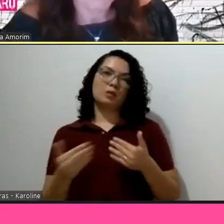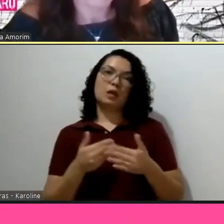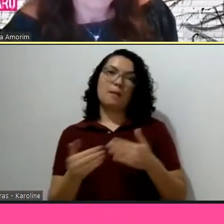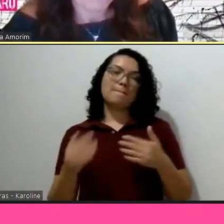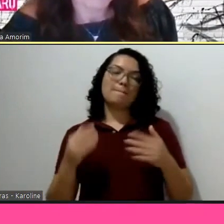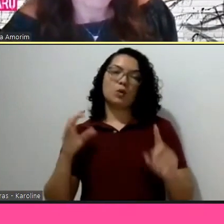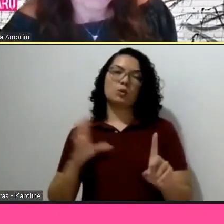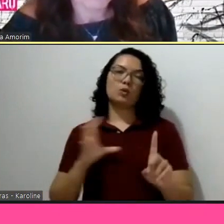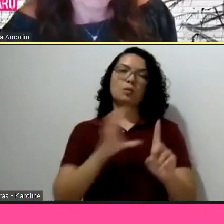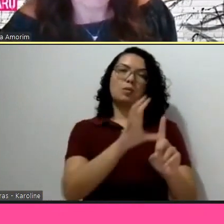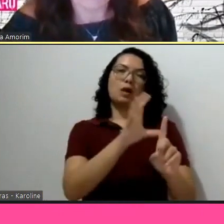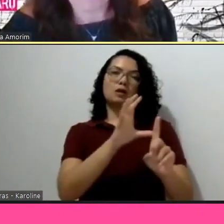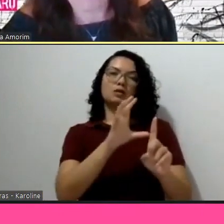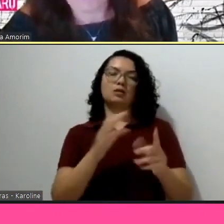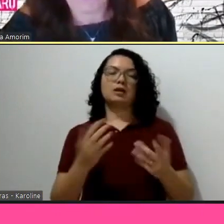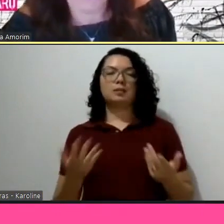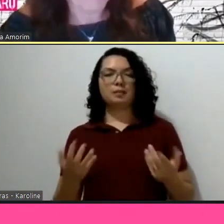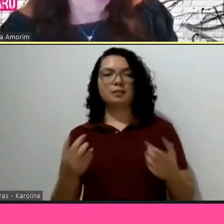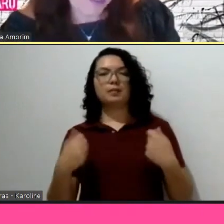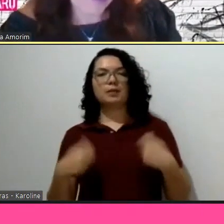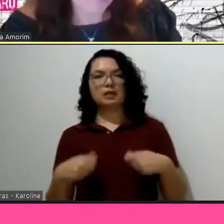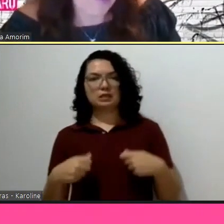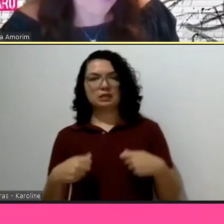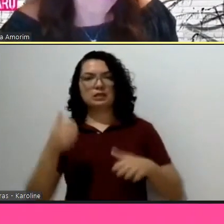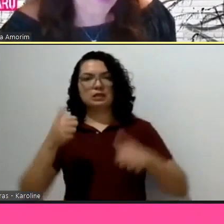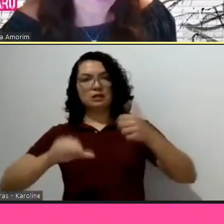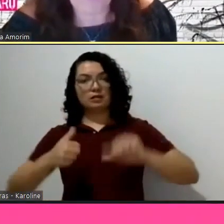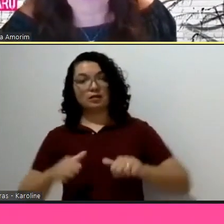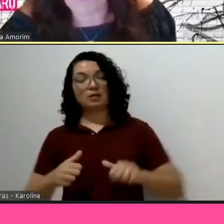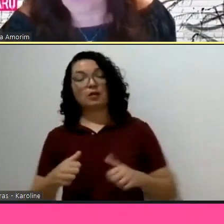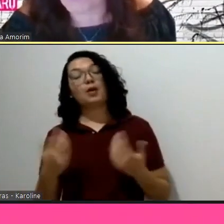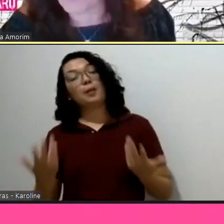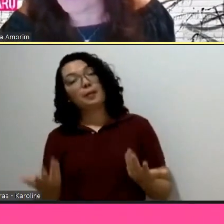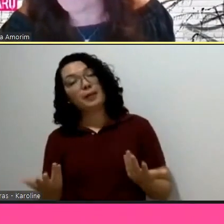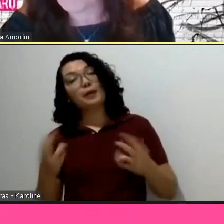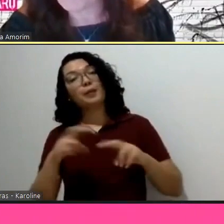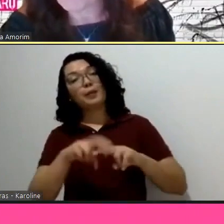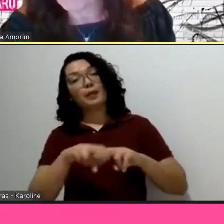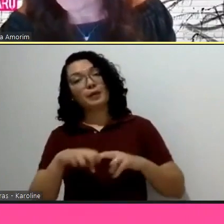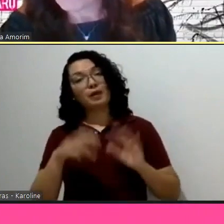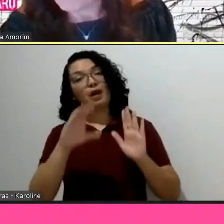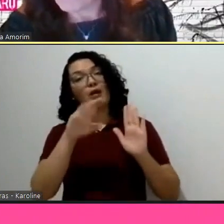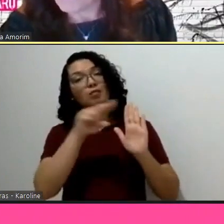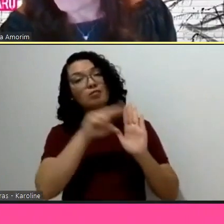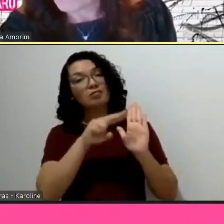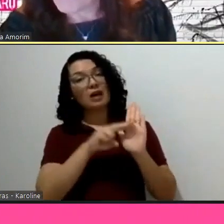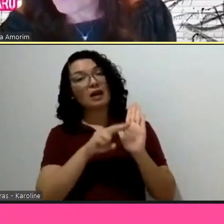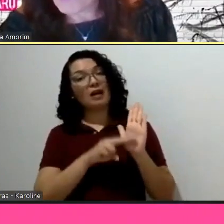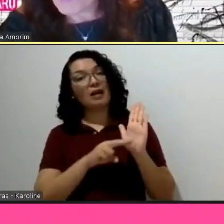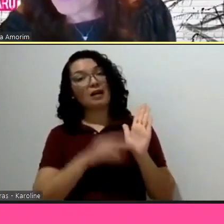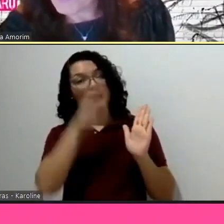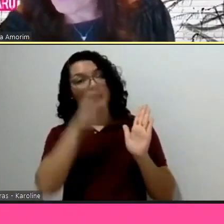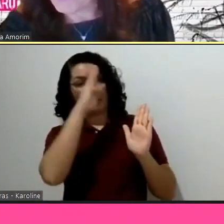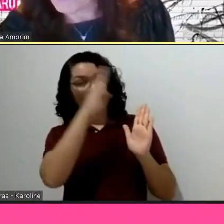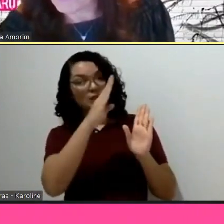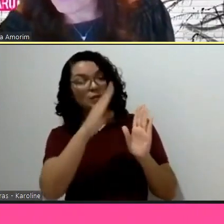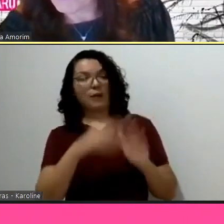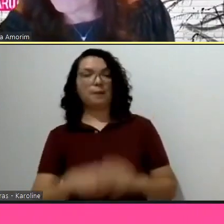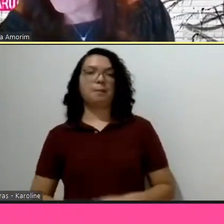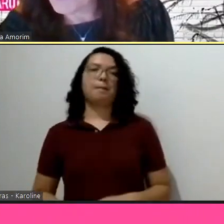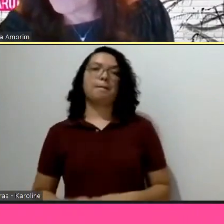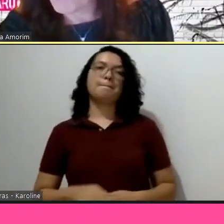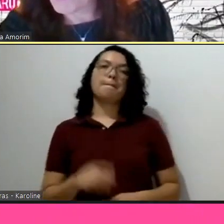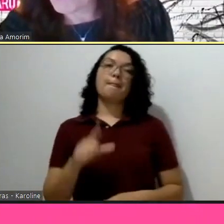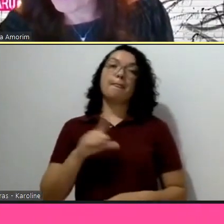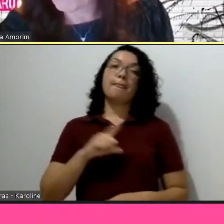possível, mas não importa o impacto. Claro, critérios que se sobrepõem a qualquer outro, né? Olha, eu tenho mais duas perguntas